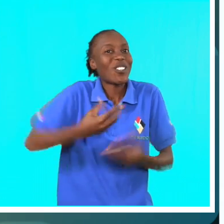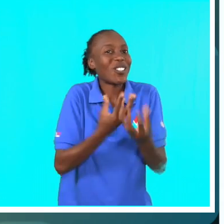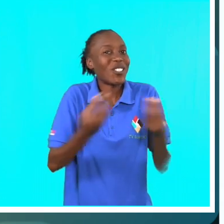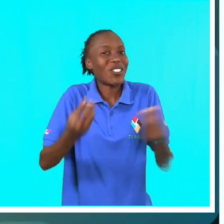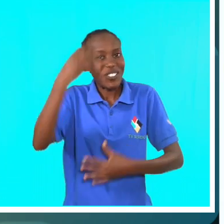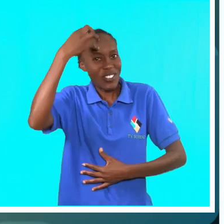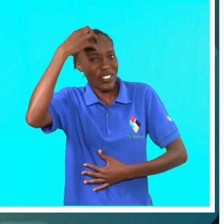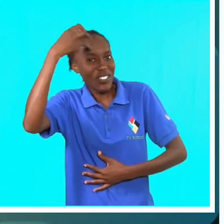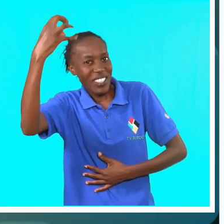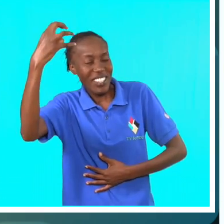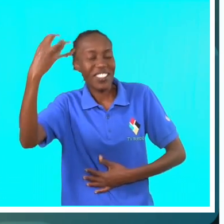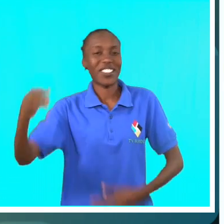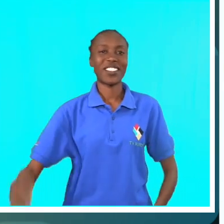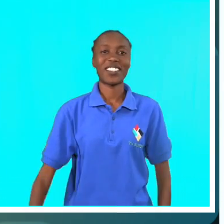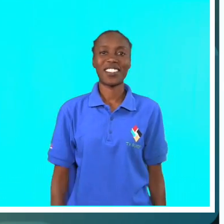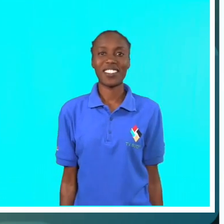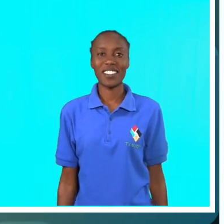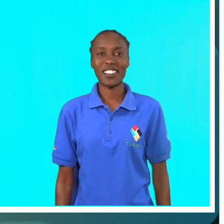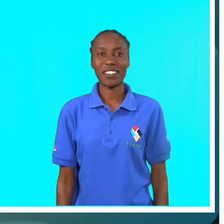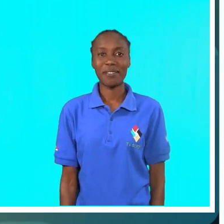Nós como Governo,